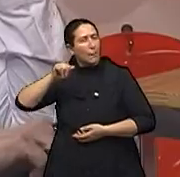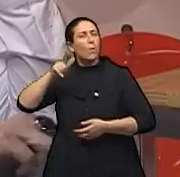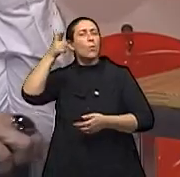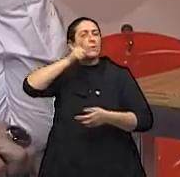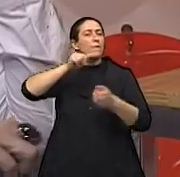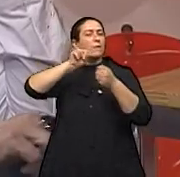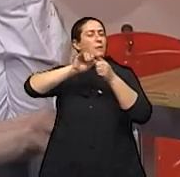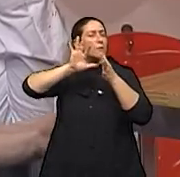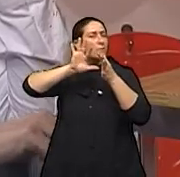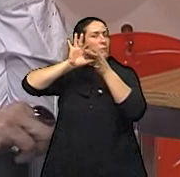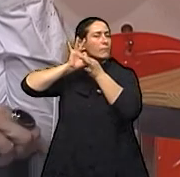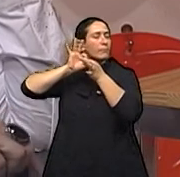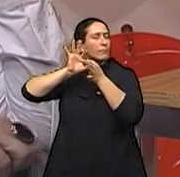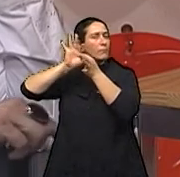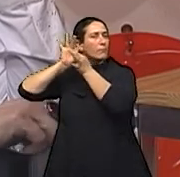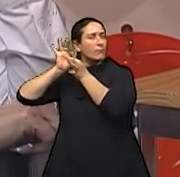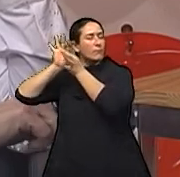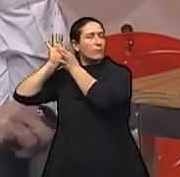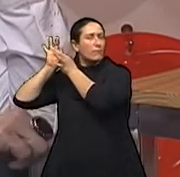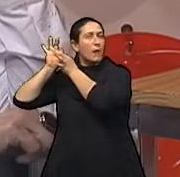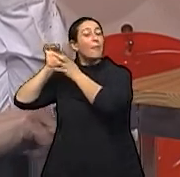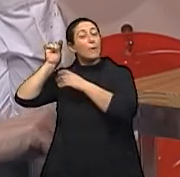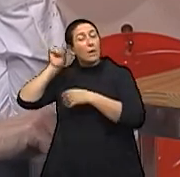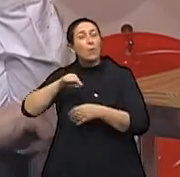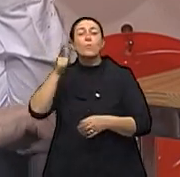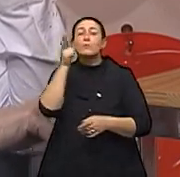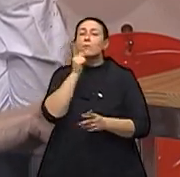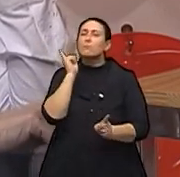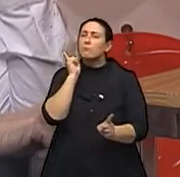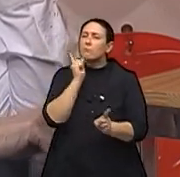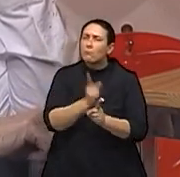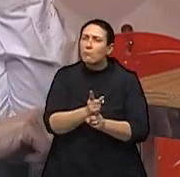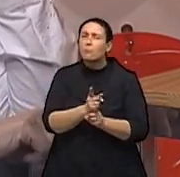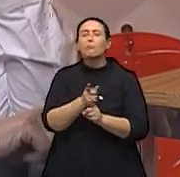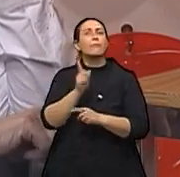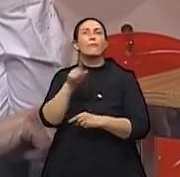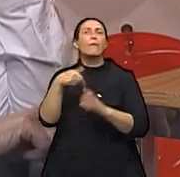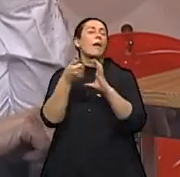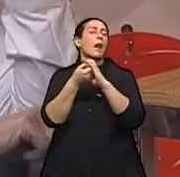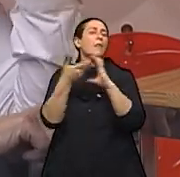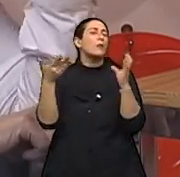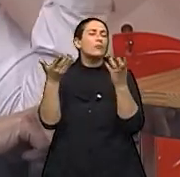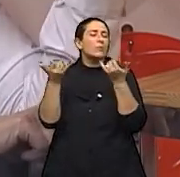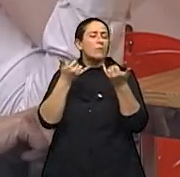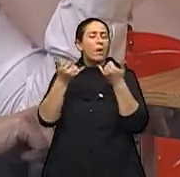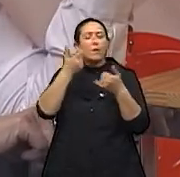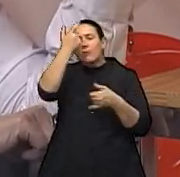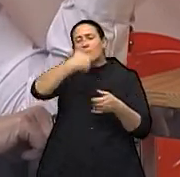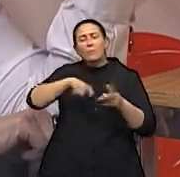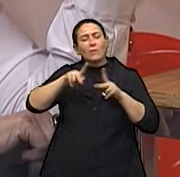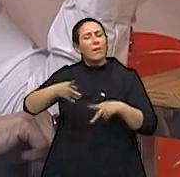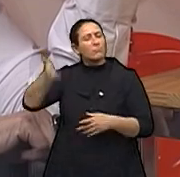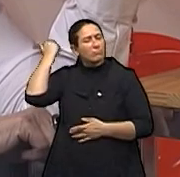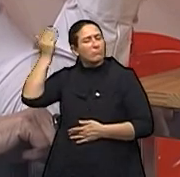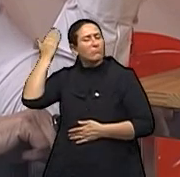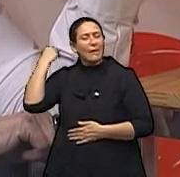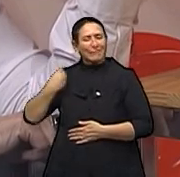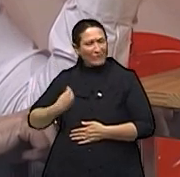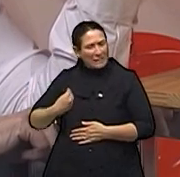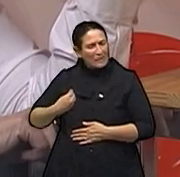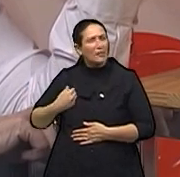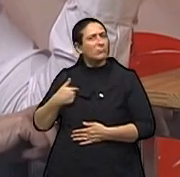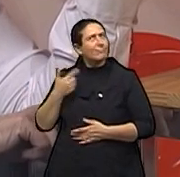com essa pessoa, para que ela identifique características que ela já apresentava naquelas vidas